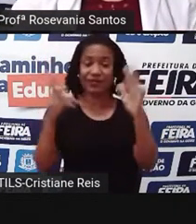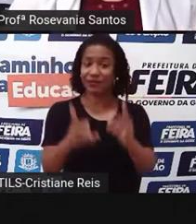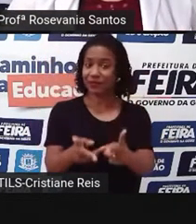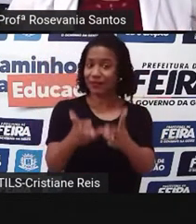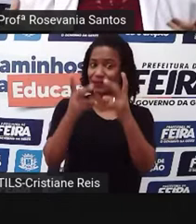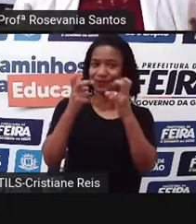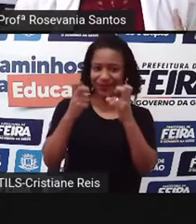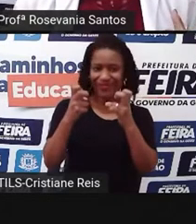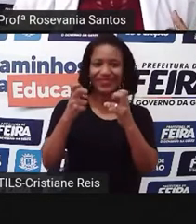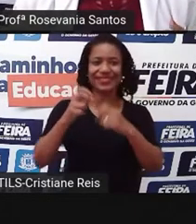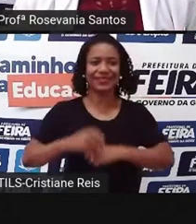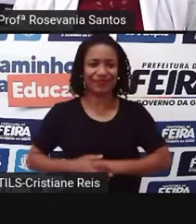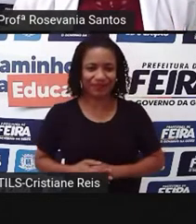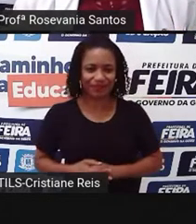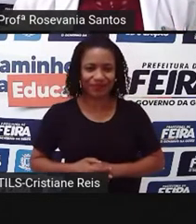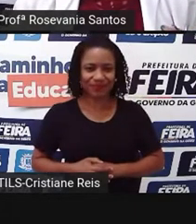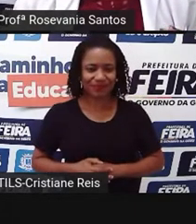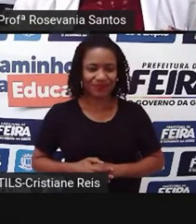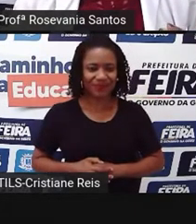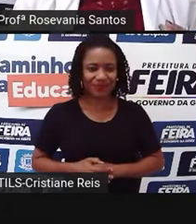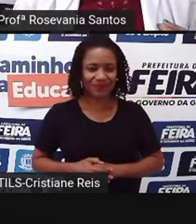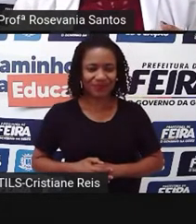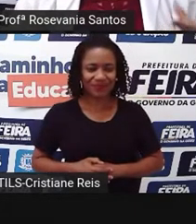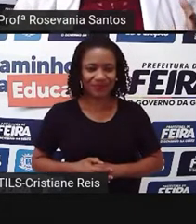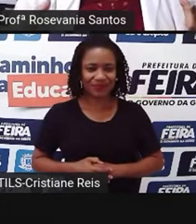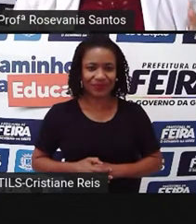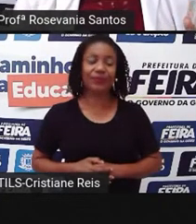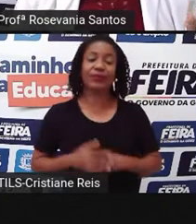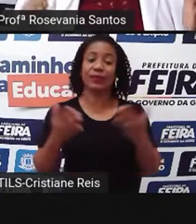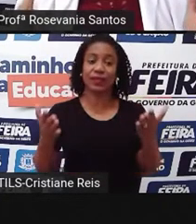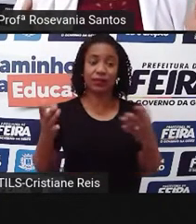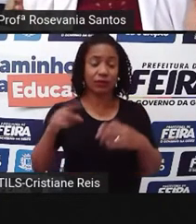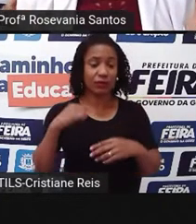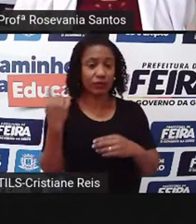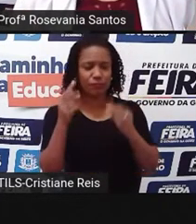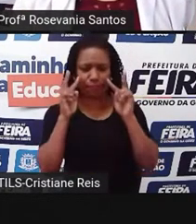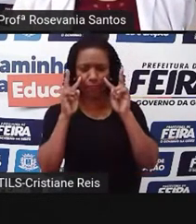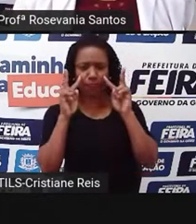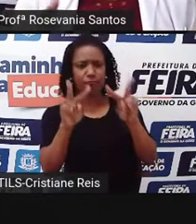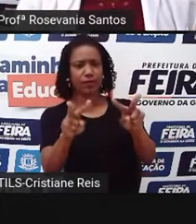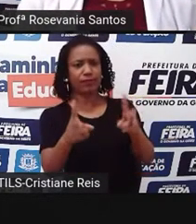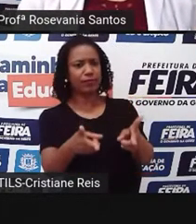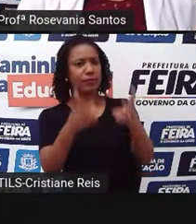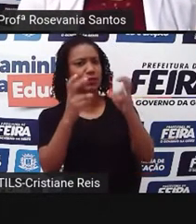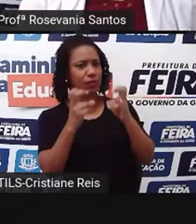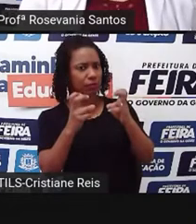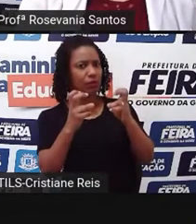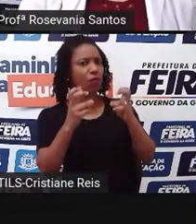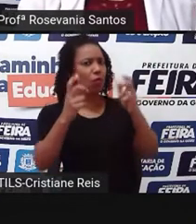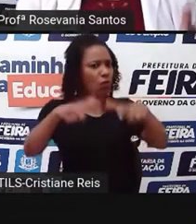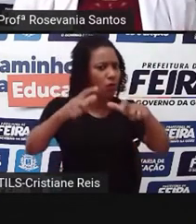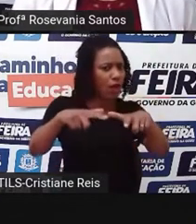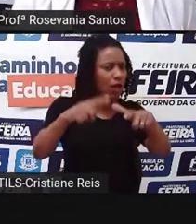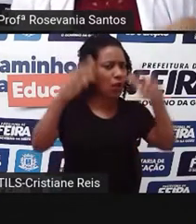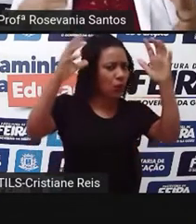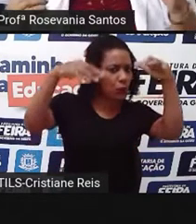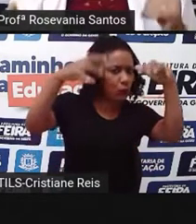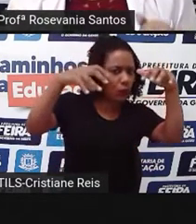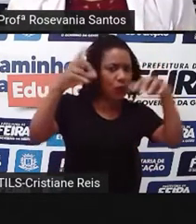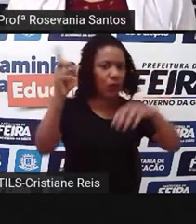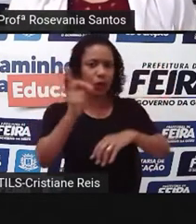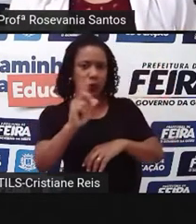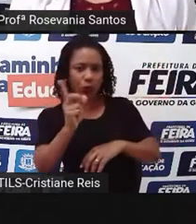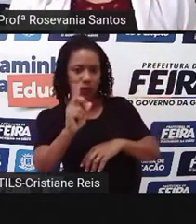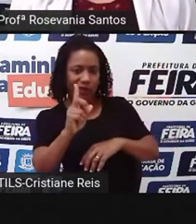mesmo, digamos assim, a atenção da gente para perceber características de umidade, características de